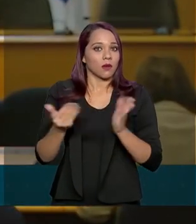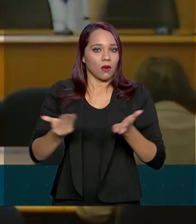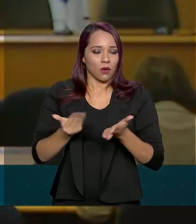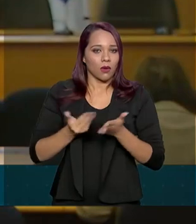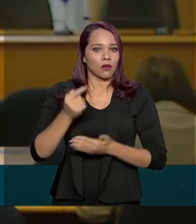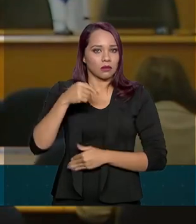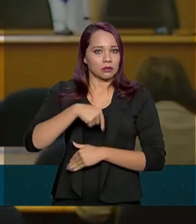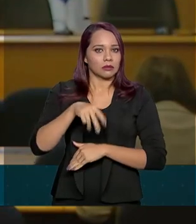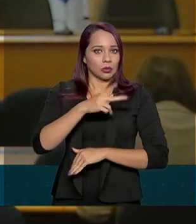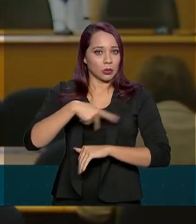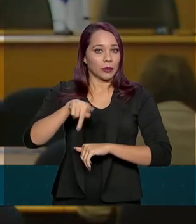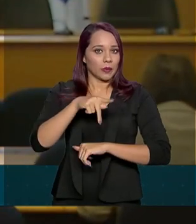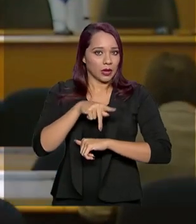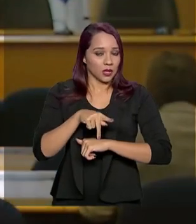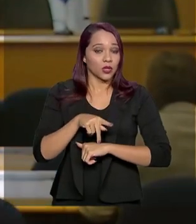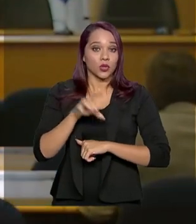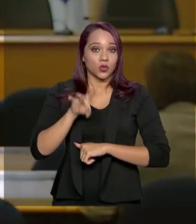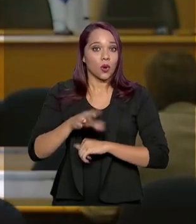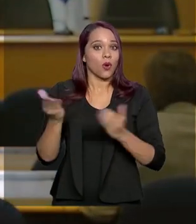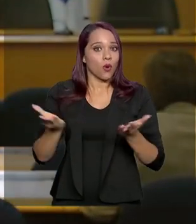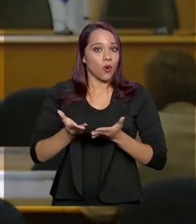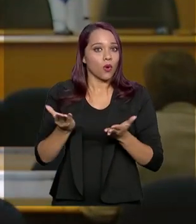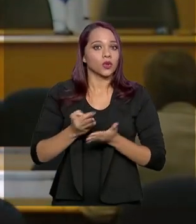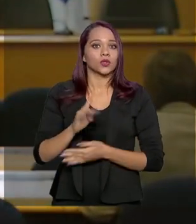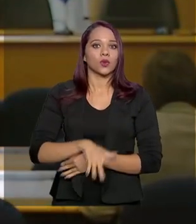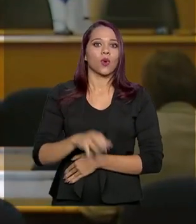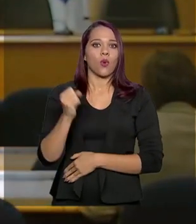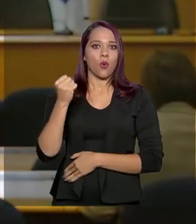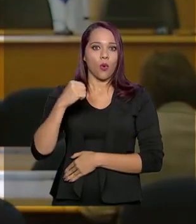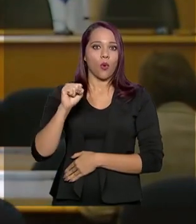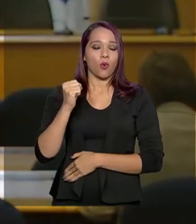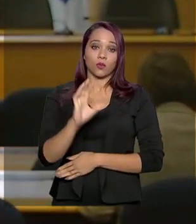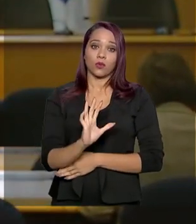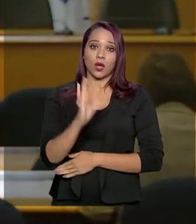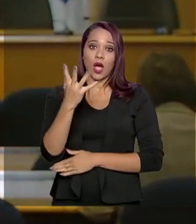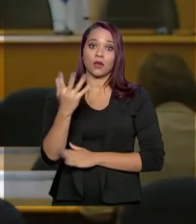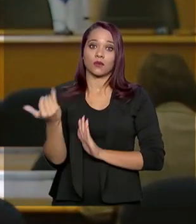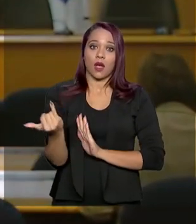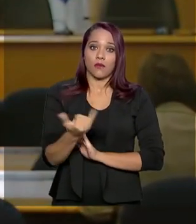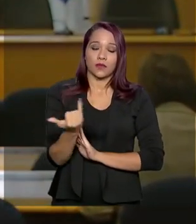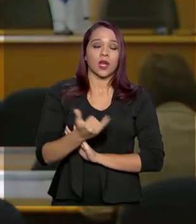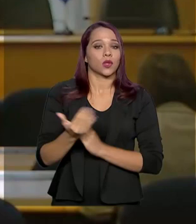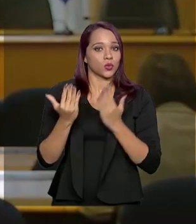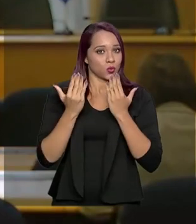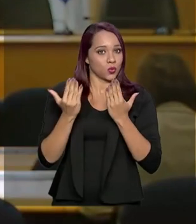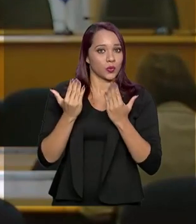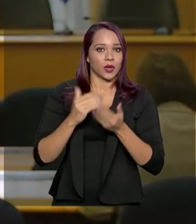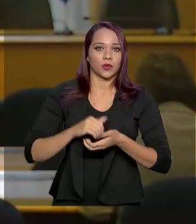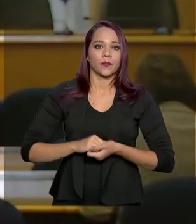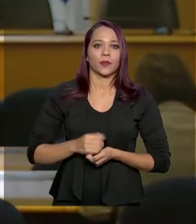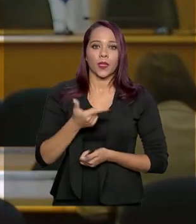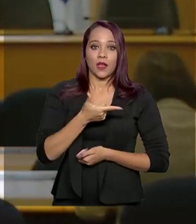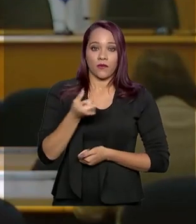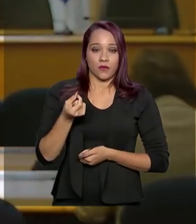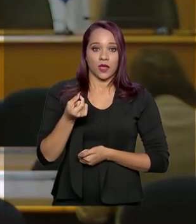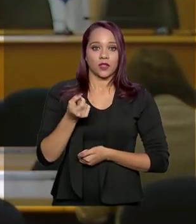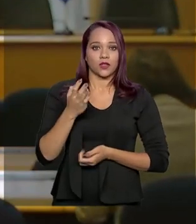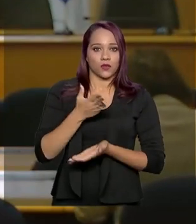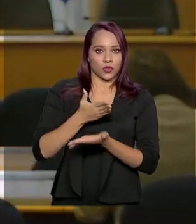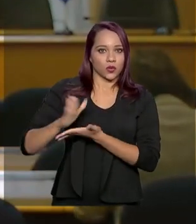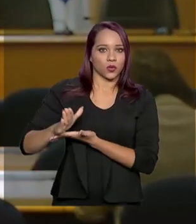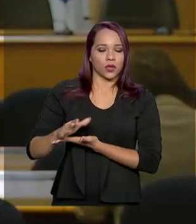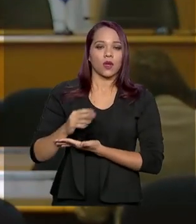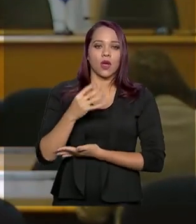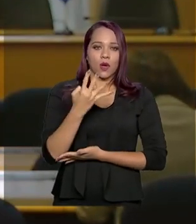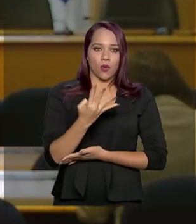no país. Só hoje foram oito casos notificados suspeitos. Vinte foram excluídos,